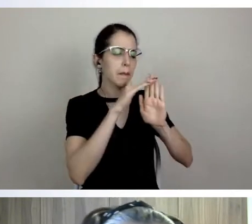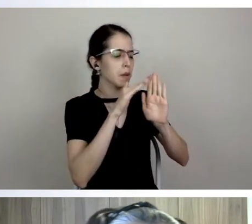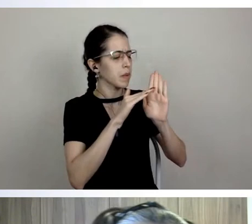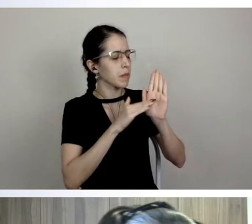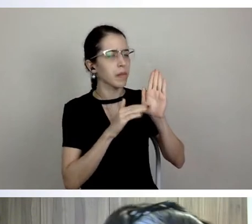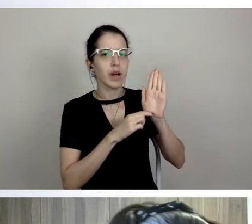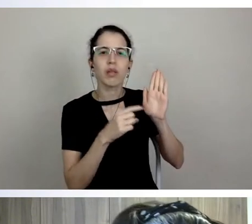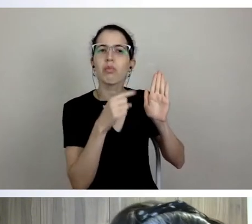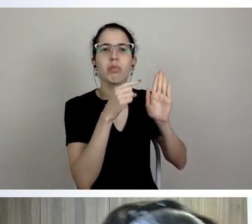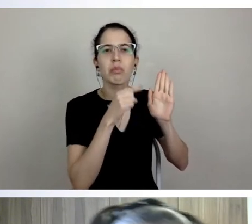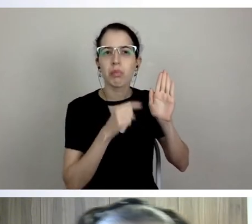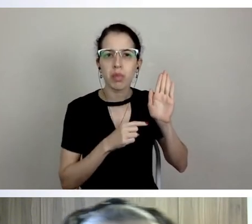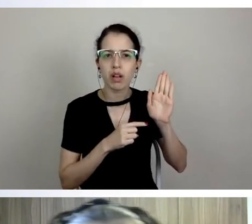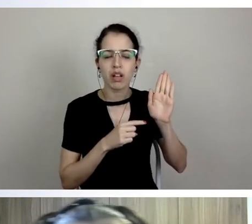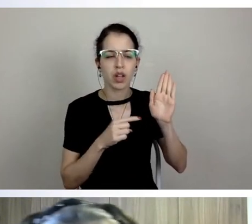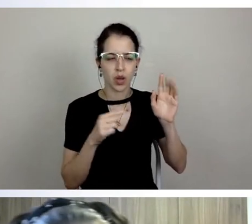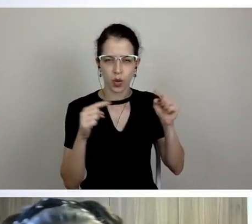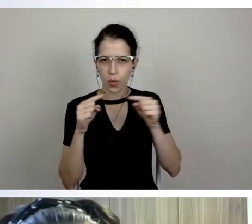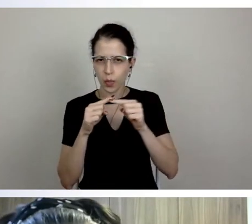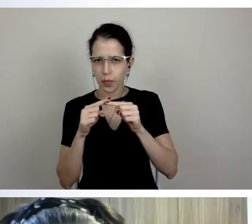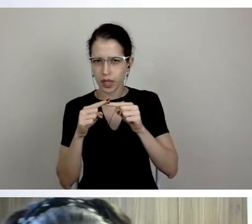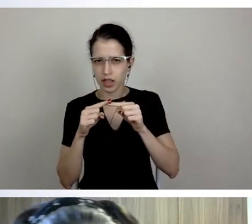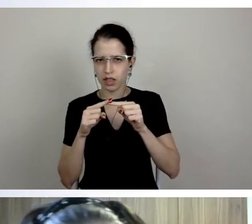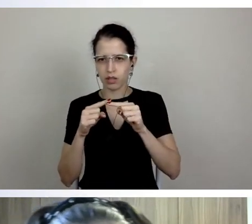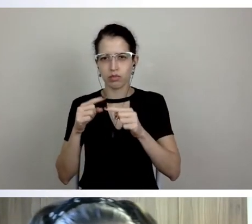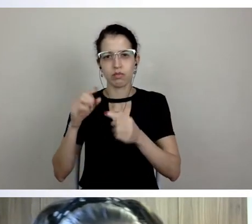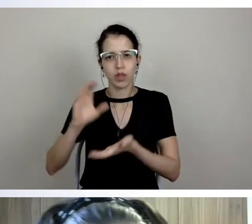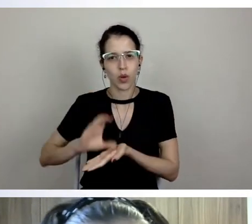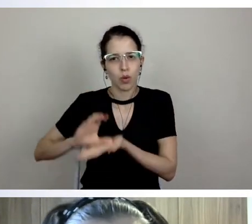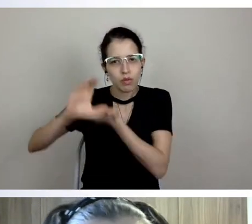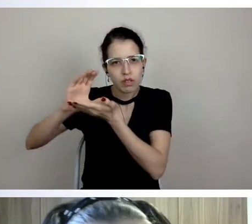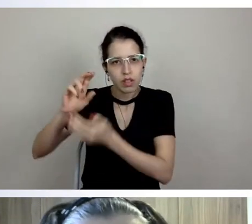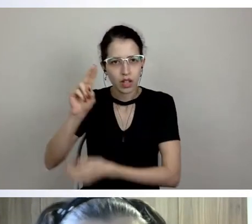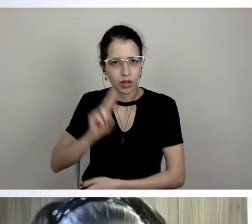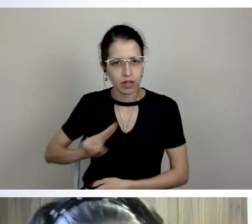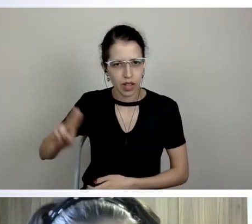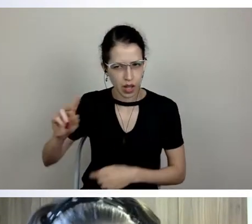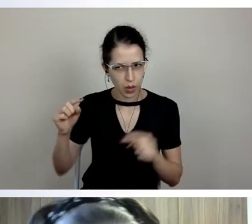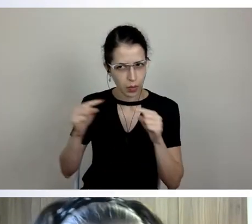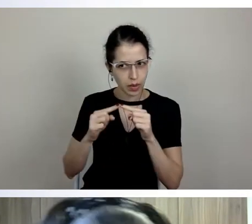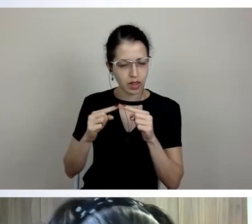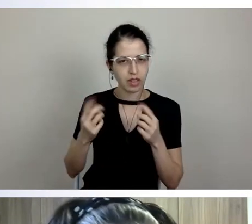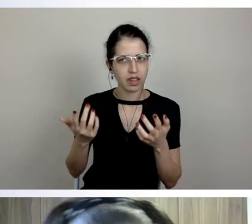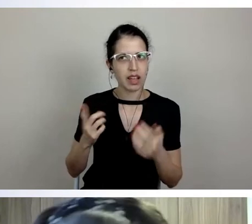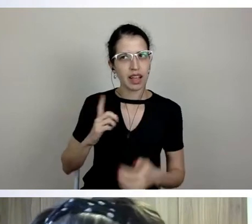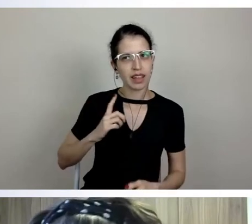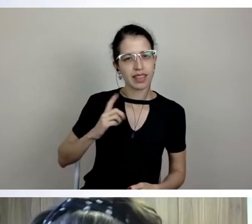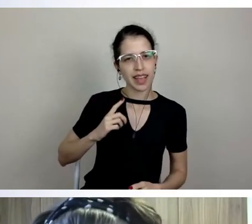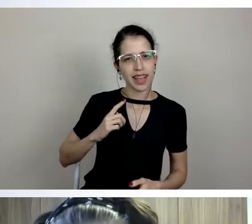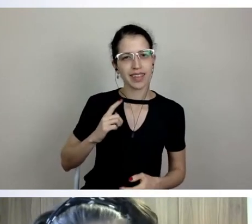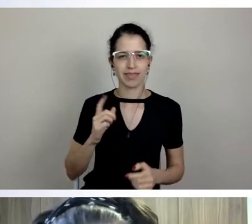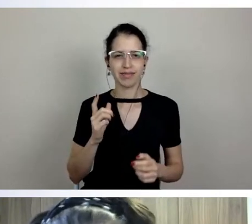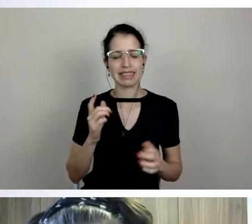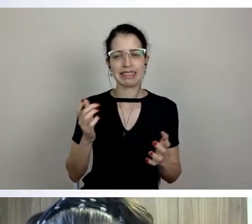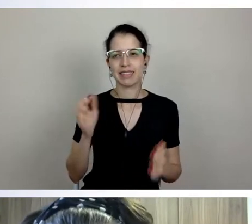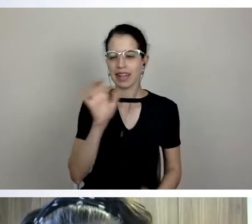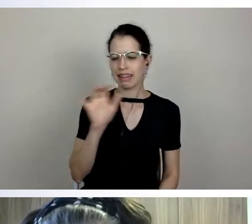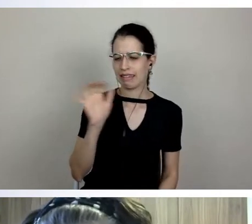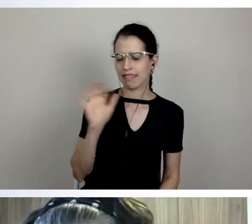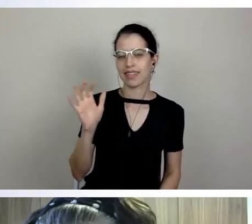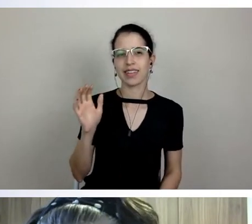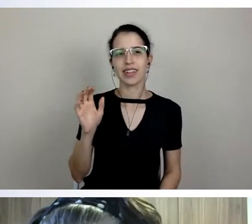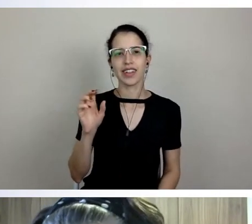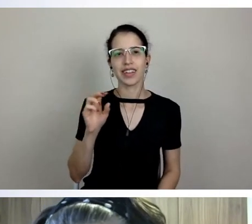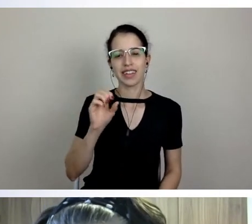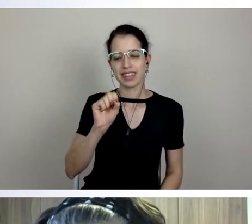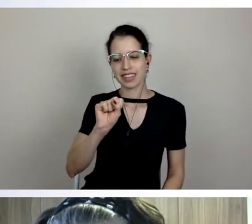qual é a relação com o conselho universitário, o que faz, a gente já vê algumas siglas aparecendo aqui, que devem se tornar familiares